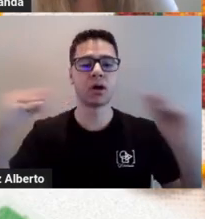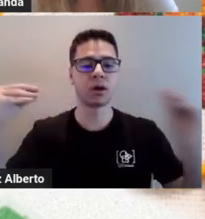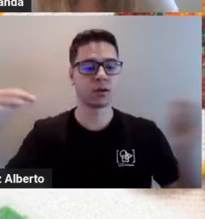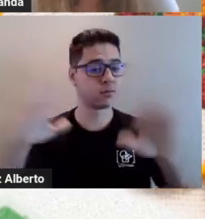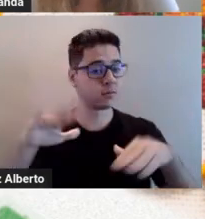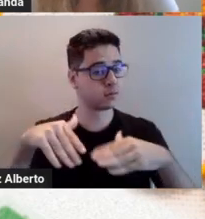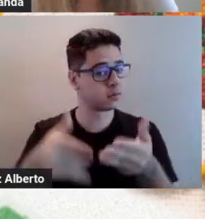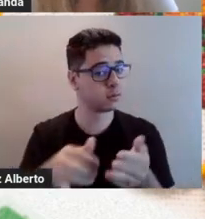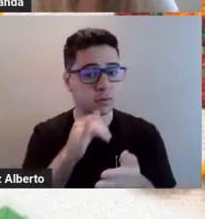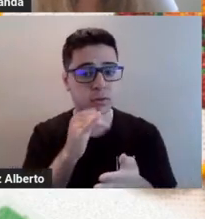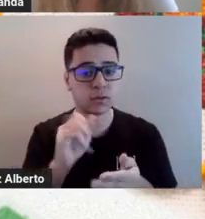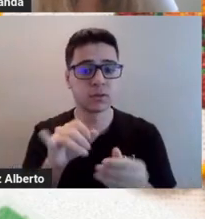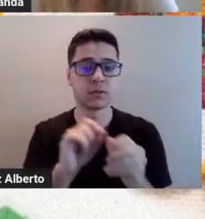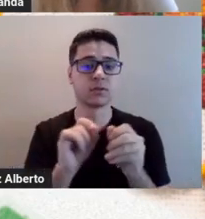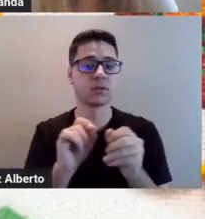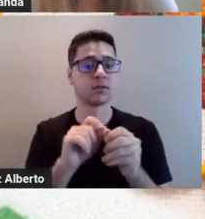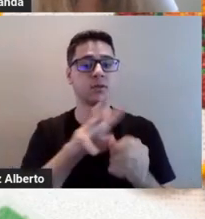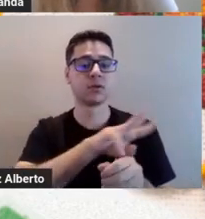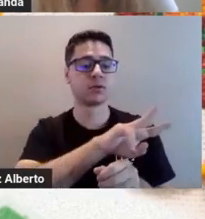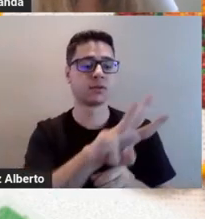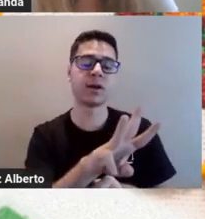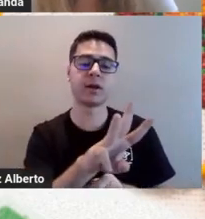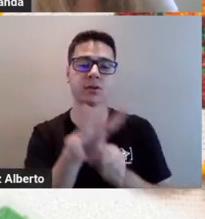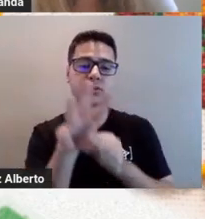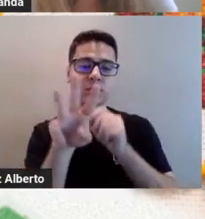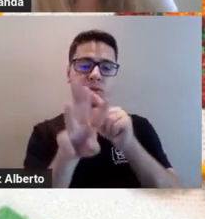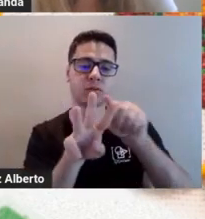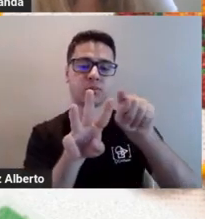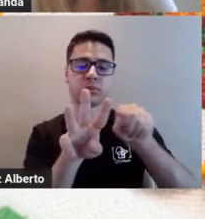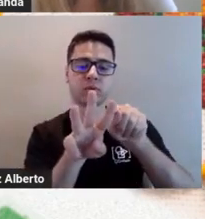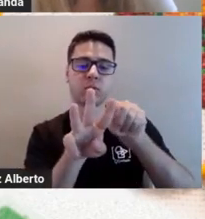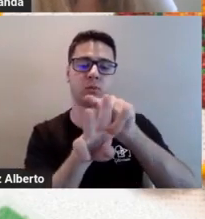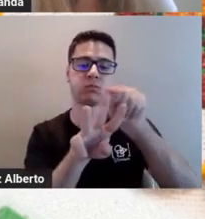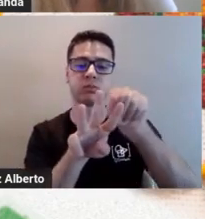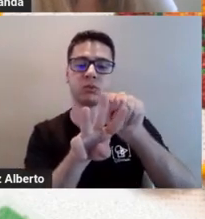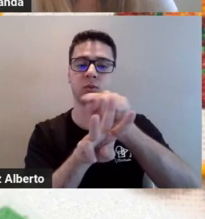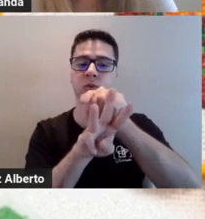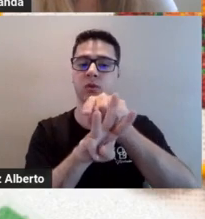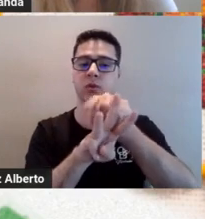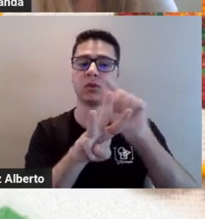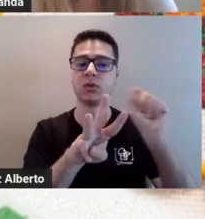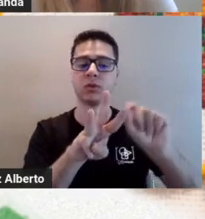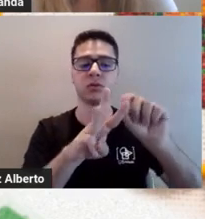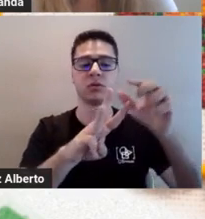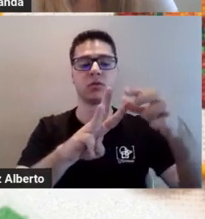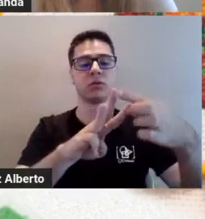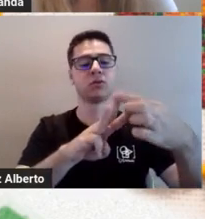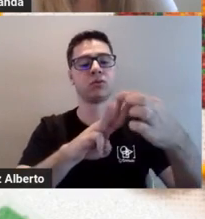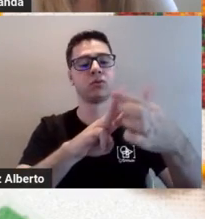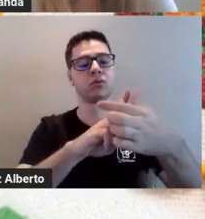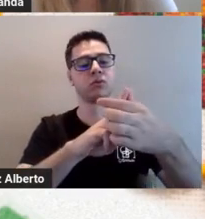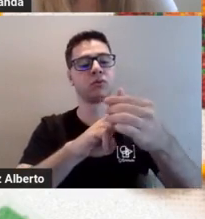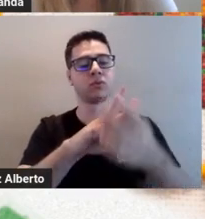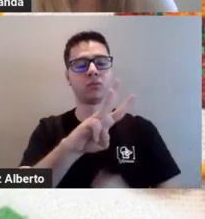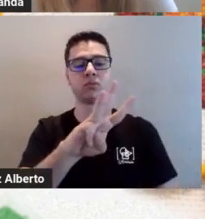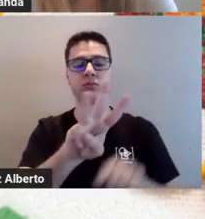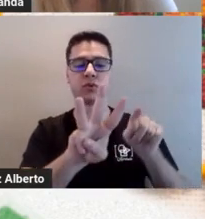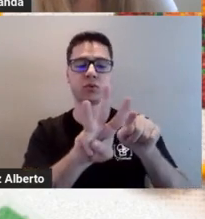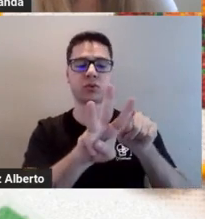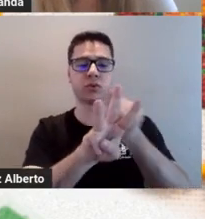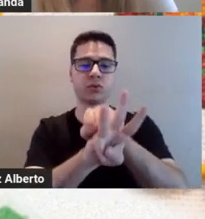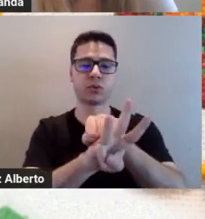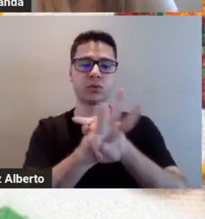três com o dedo e colocar ali no círculo, as análogas são as que estão diretamente do lado da cor principal.